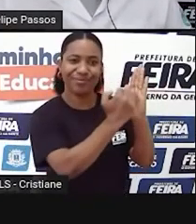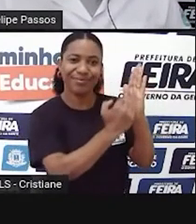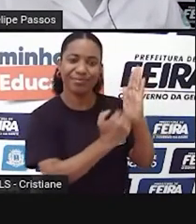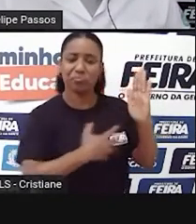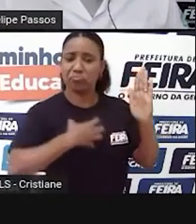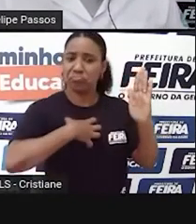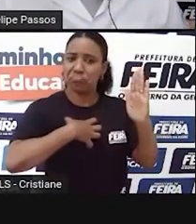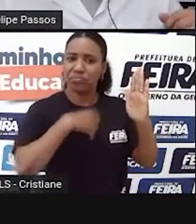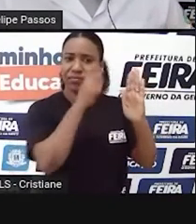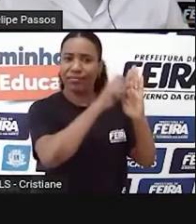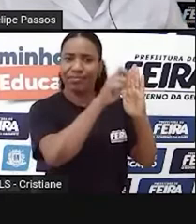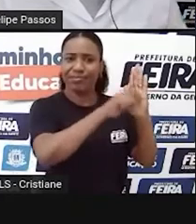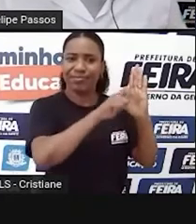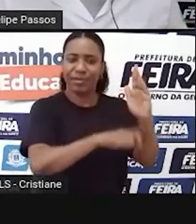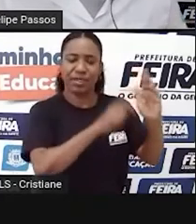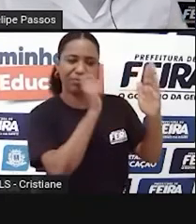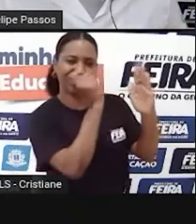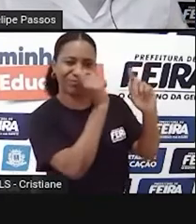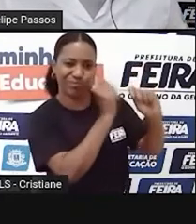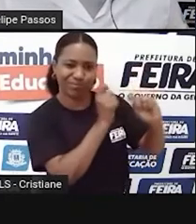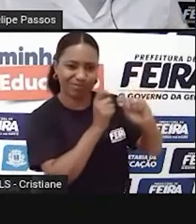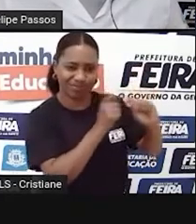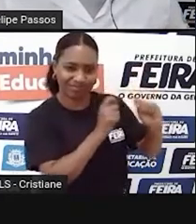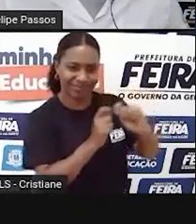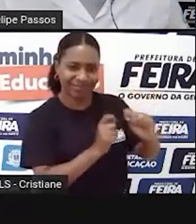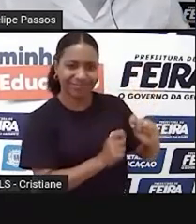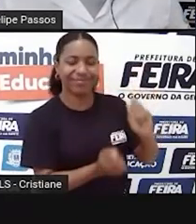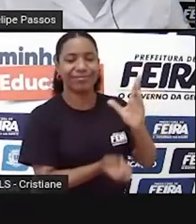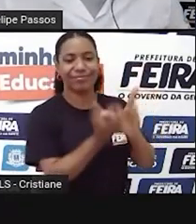primeiros escritos do ser humano lá na Mesopotâmia.